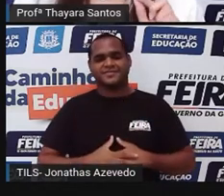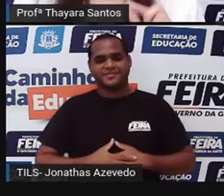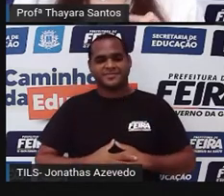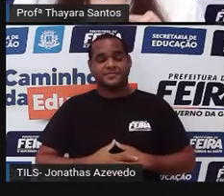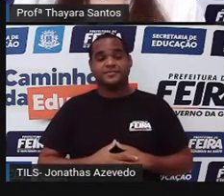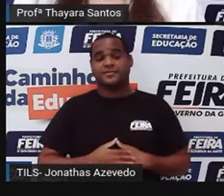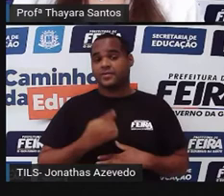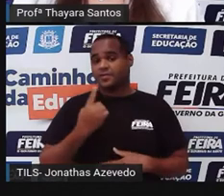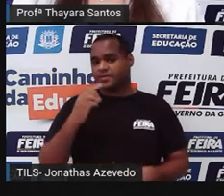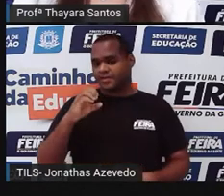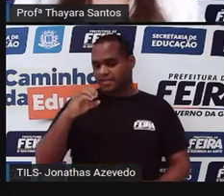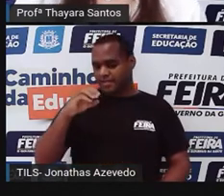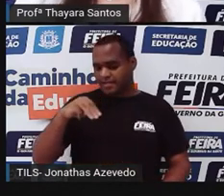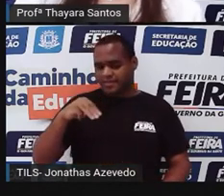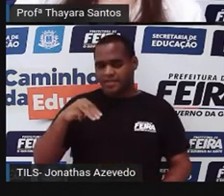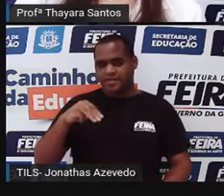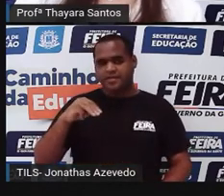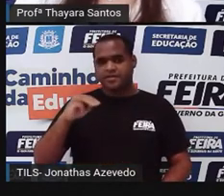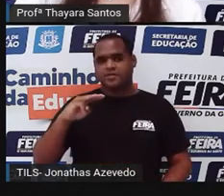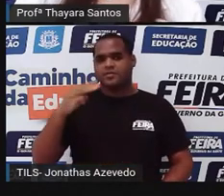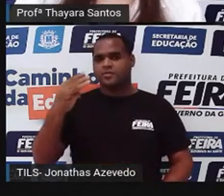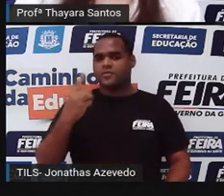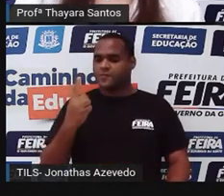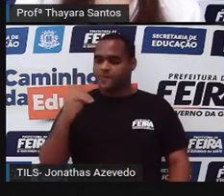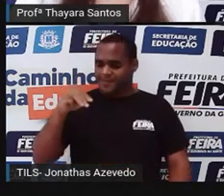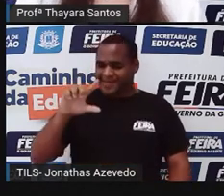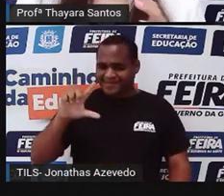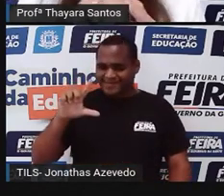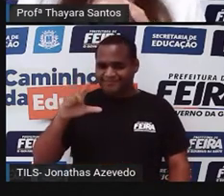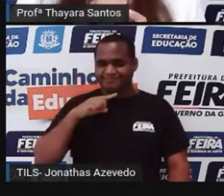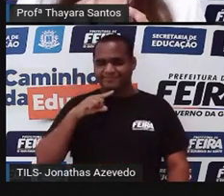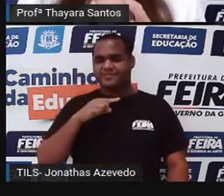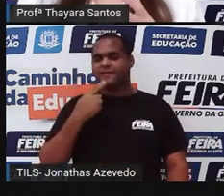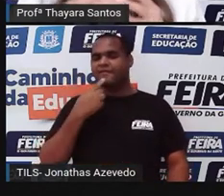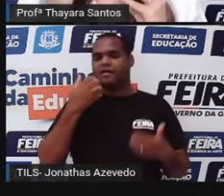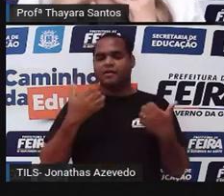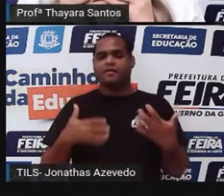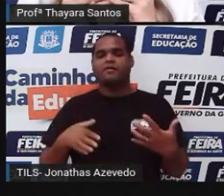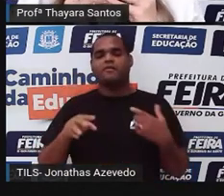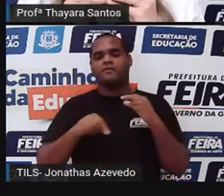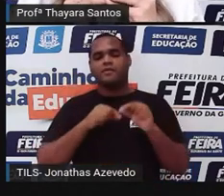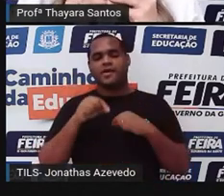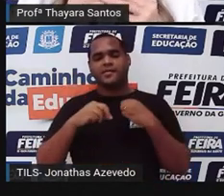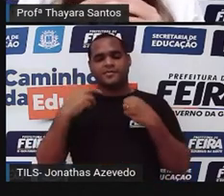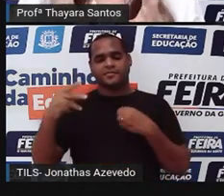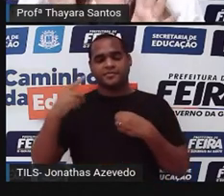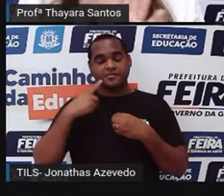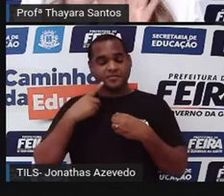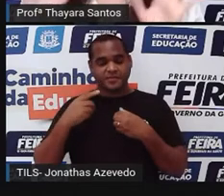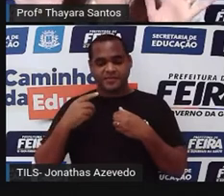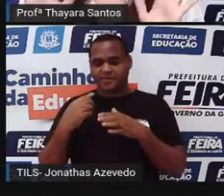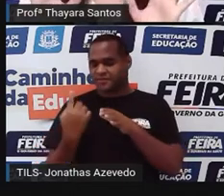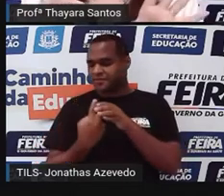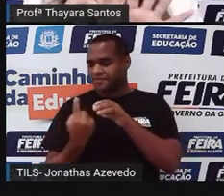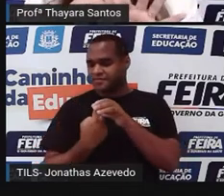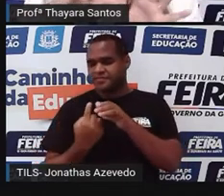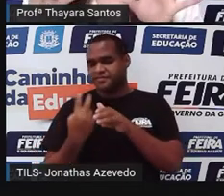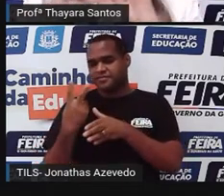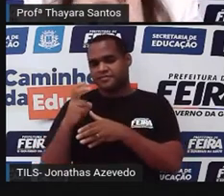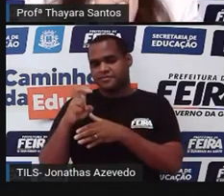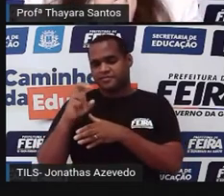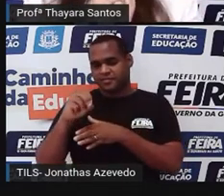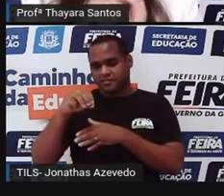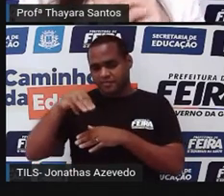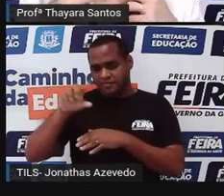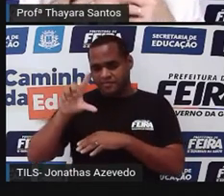um centímetro cúbico vai ser igual a 1 ml. Então, se eu falar ali, se eu medir no copo de um liquidificador, sei lá, 250 ml de